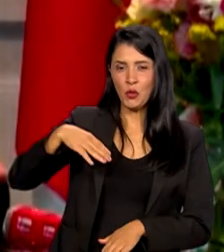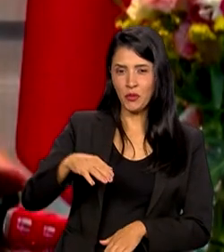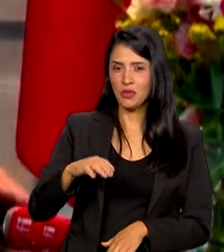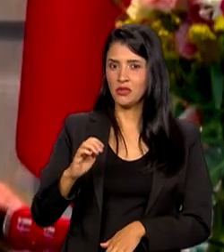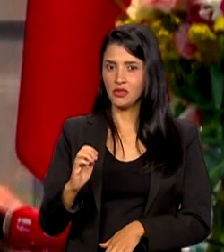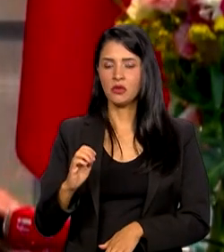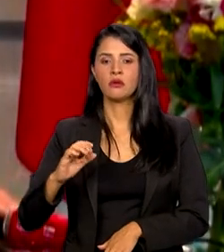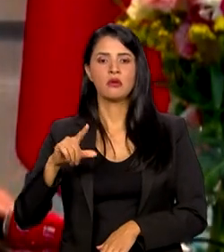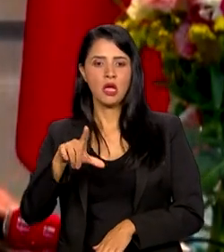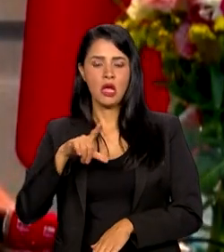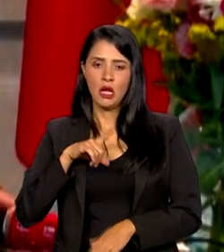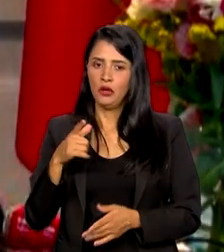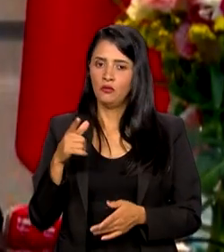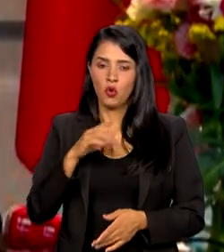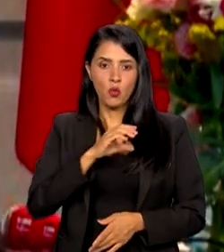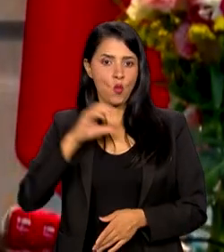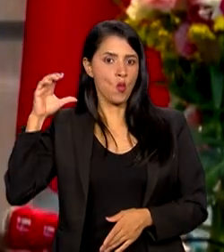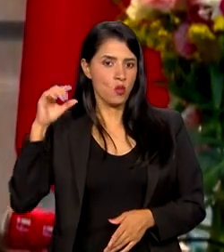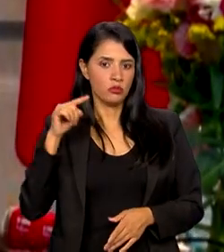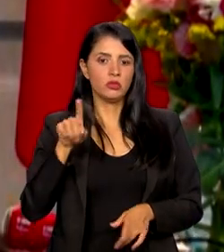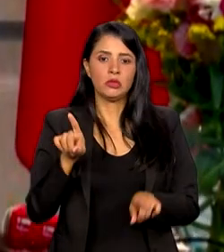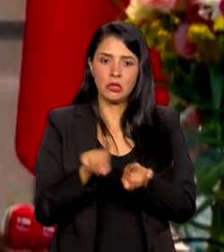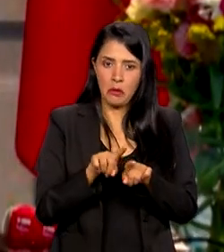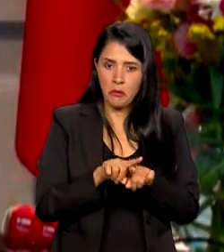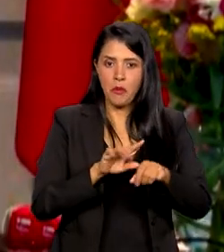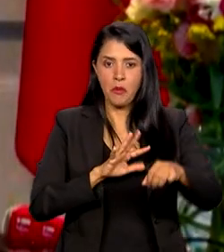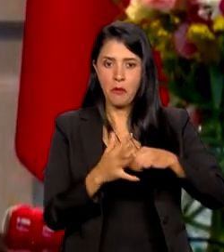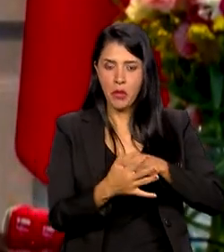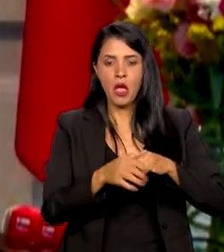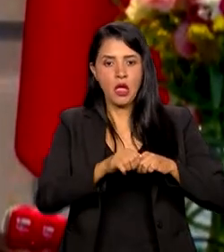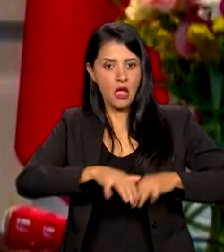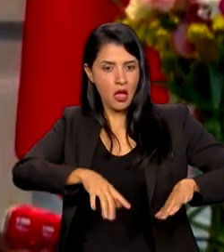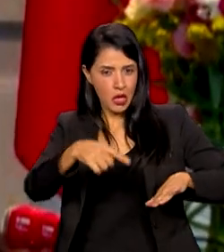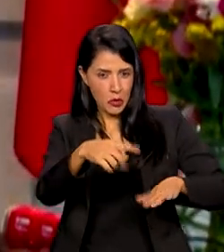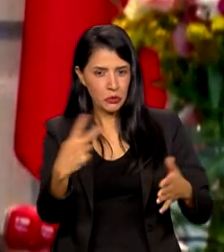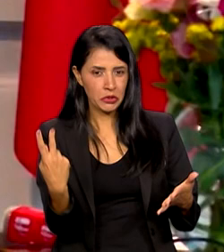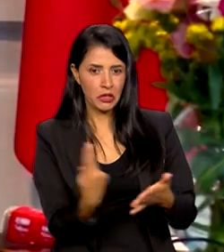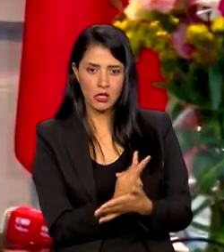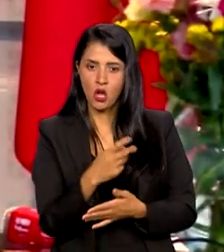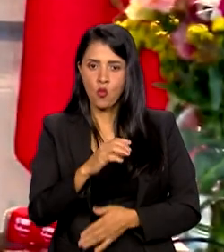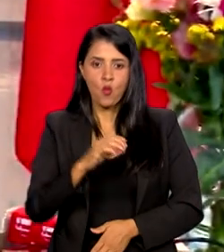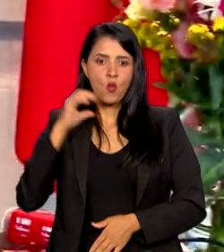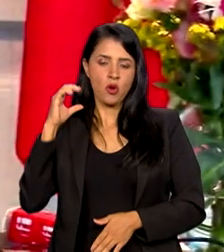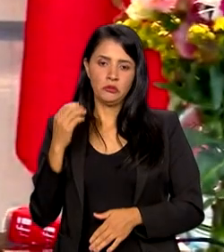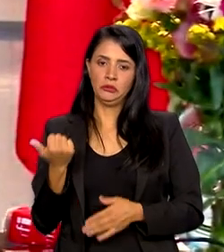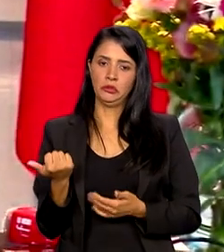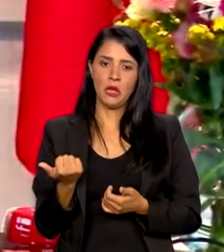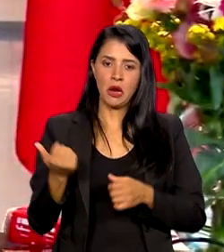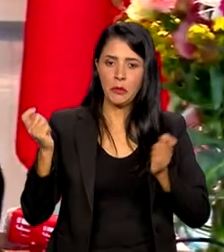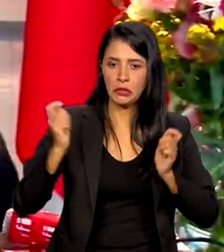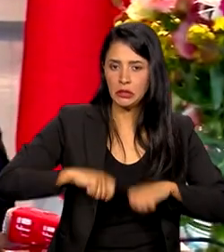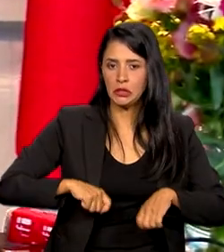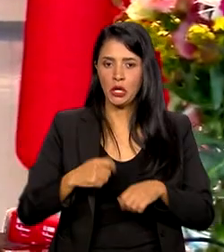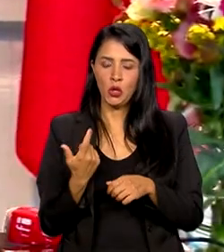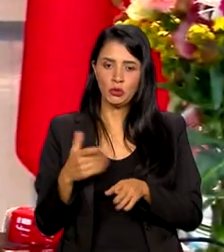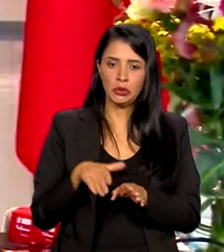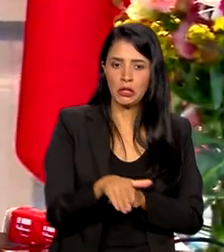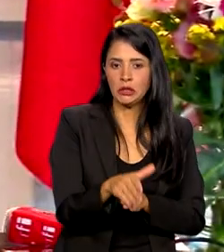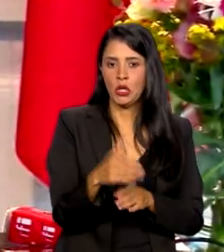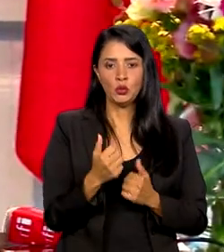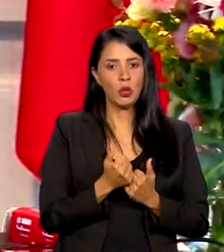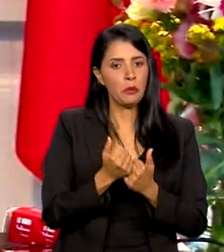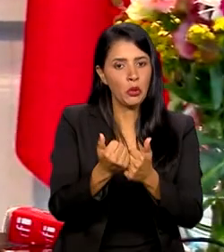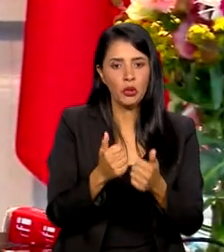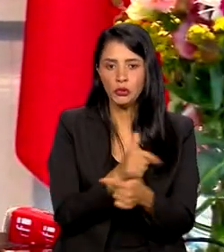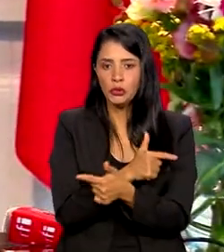Aliás, tivemos uma pandemia e o Ministério foi omisso na capacitação, na infraestrutura, no apoio, na orientação. Então, é esse debate que nós